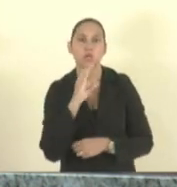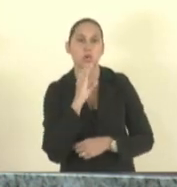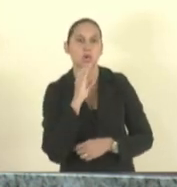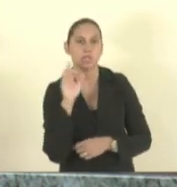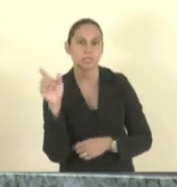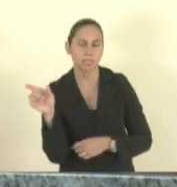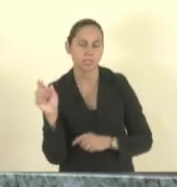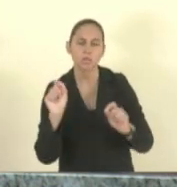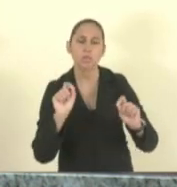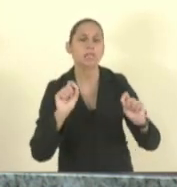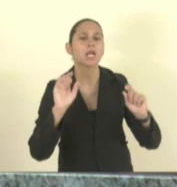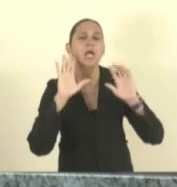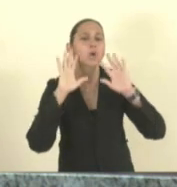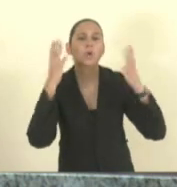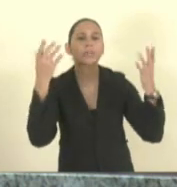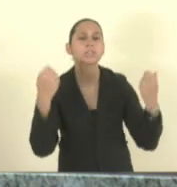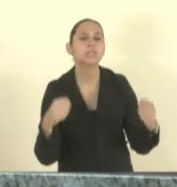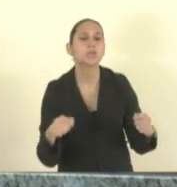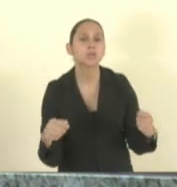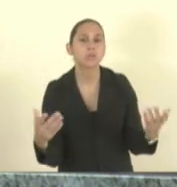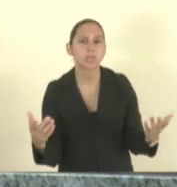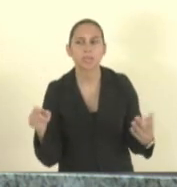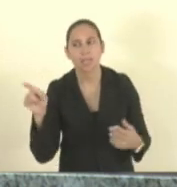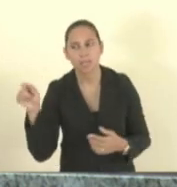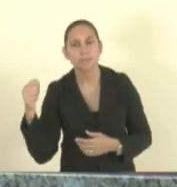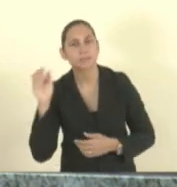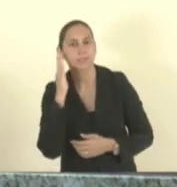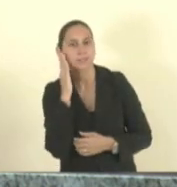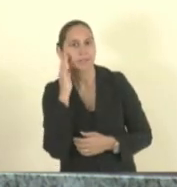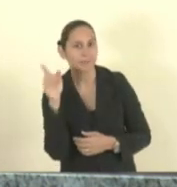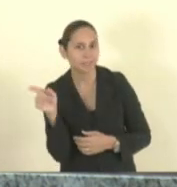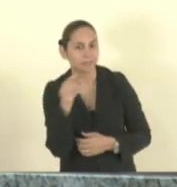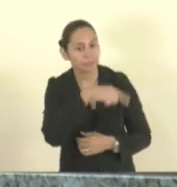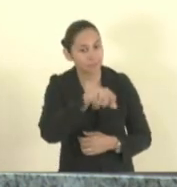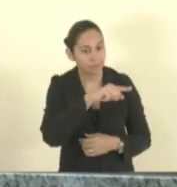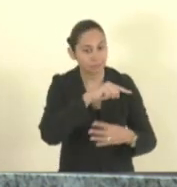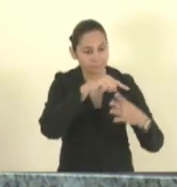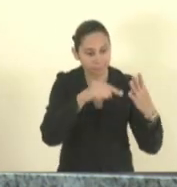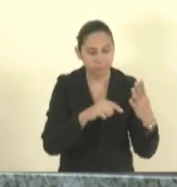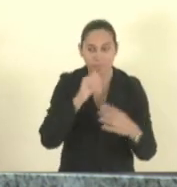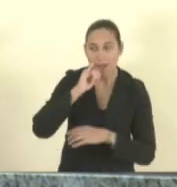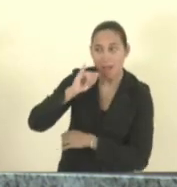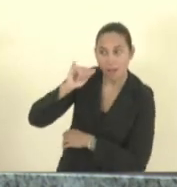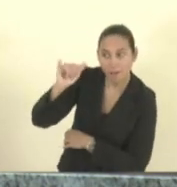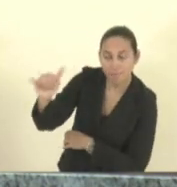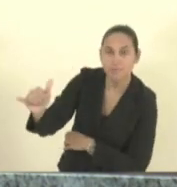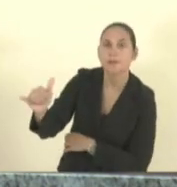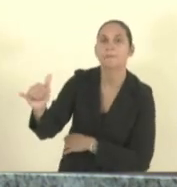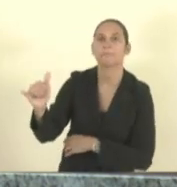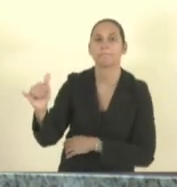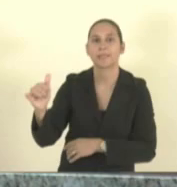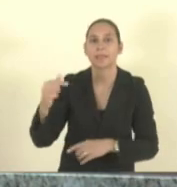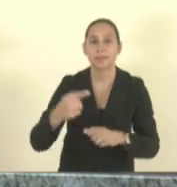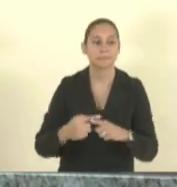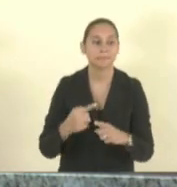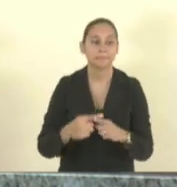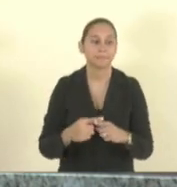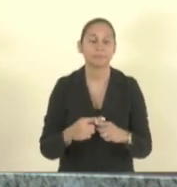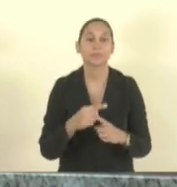para acionar a rede respectiva porque nós não podemos ter